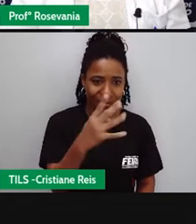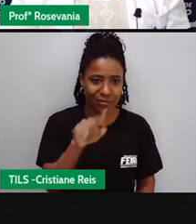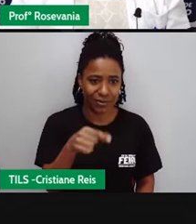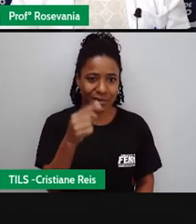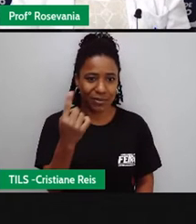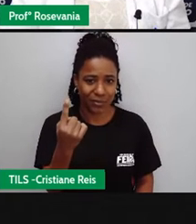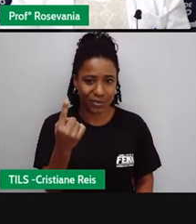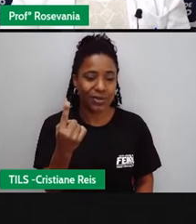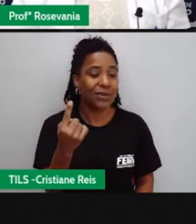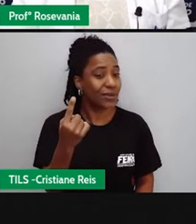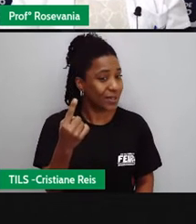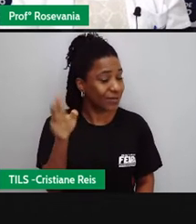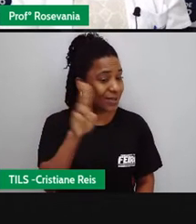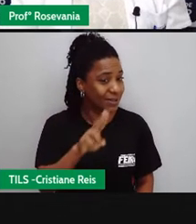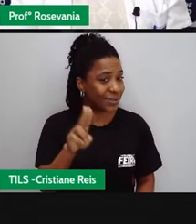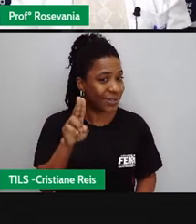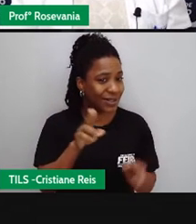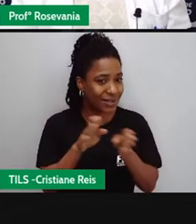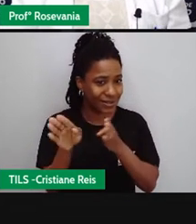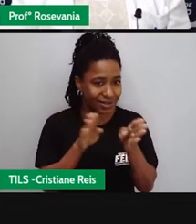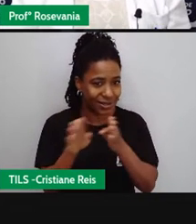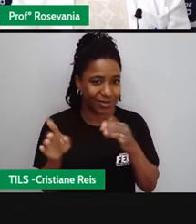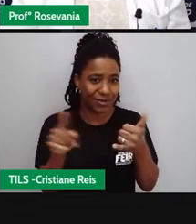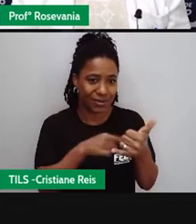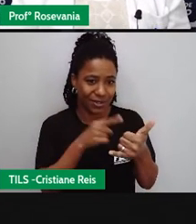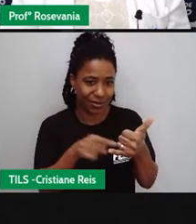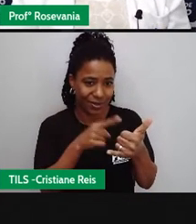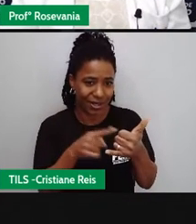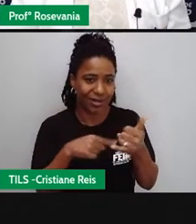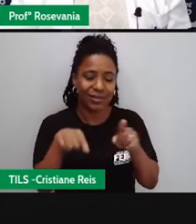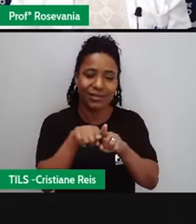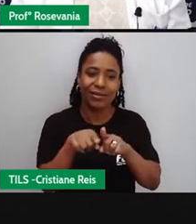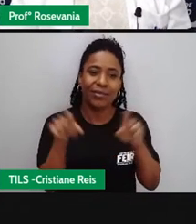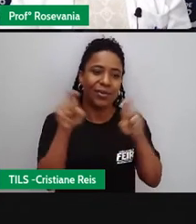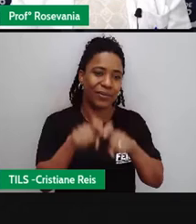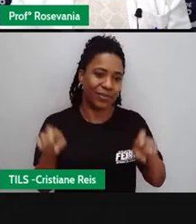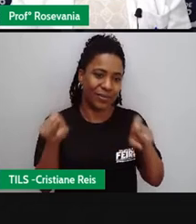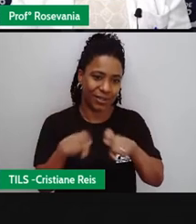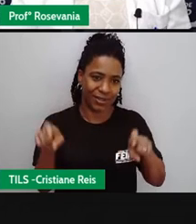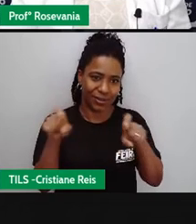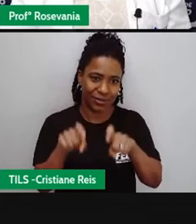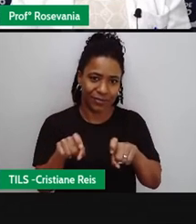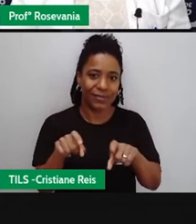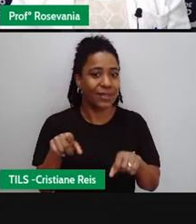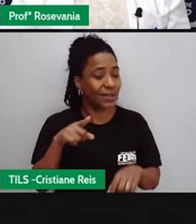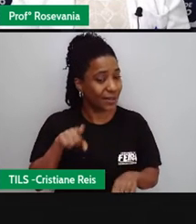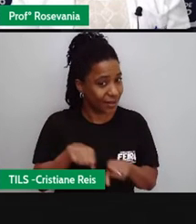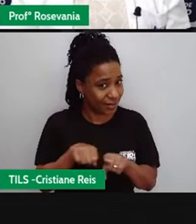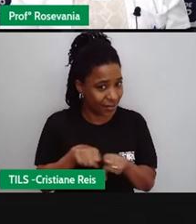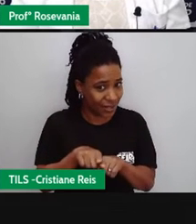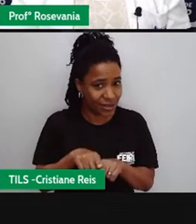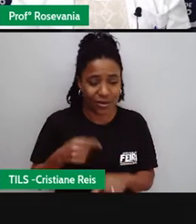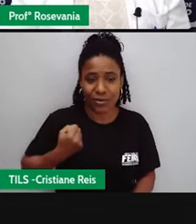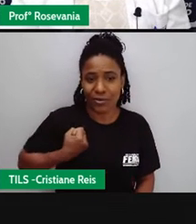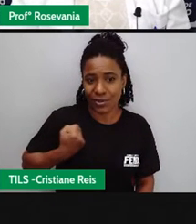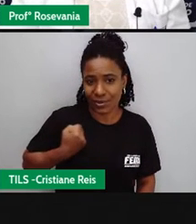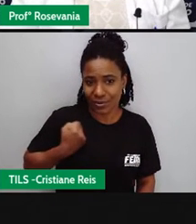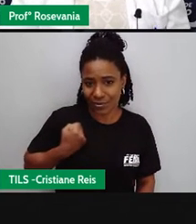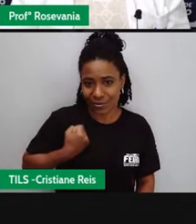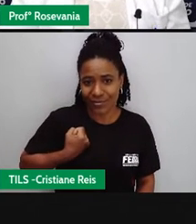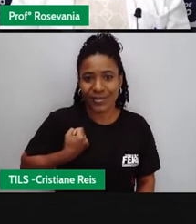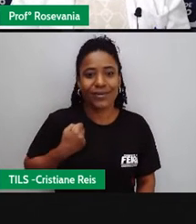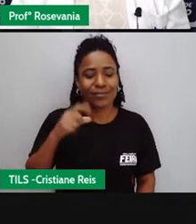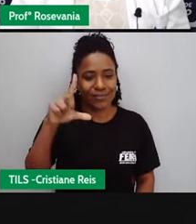acessa, não só pelo celular, mas também acessa pelo computador. A gente tem um número bem pequeno da população que